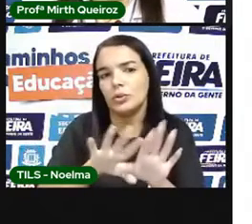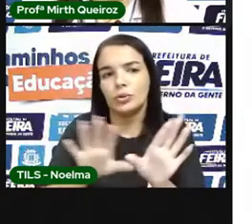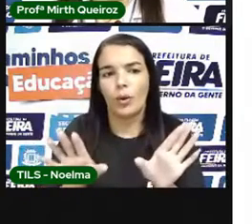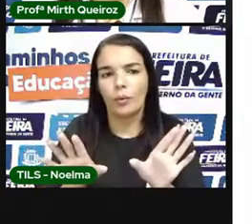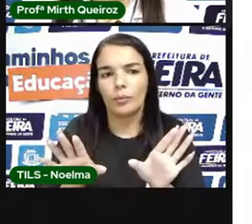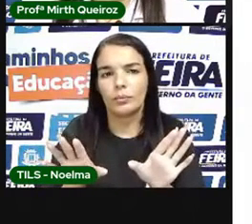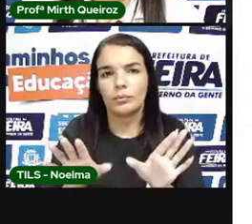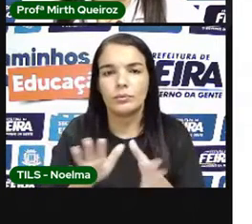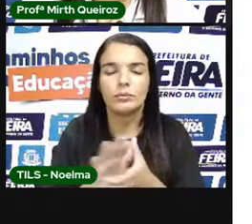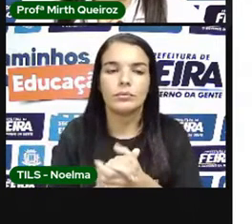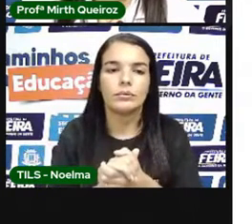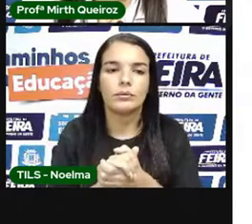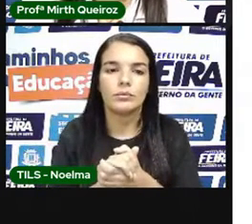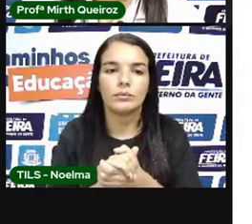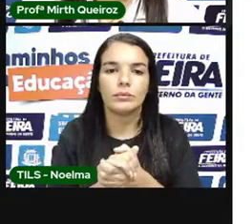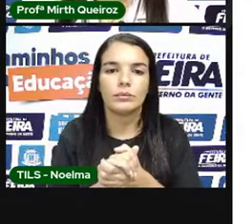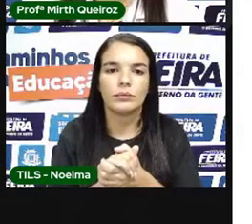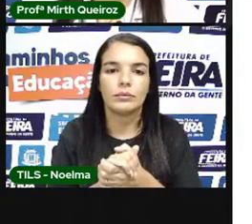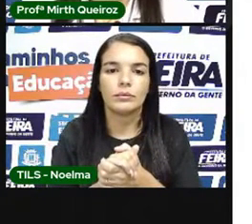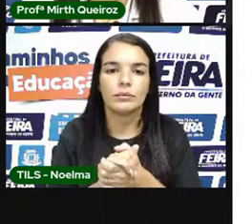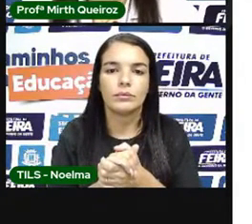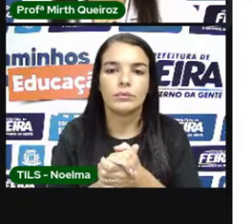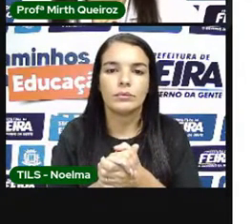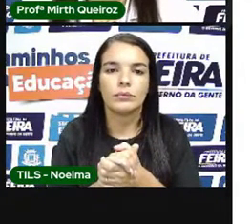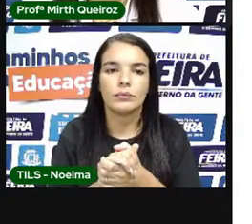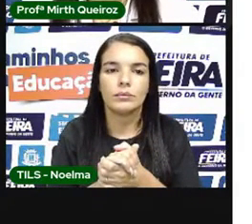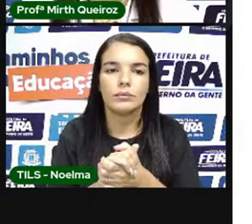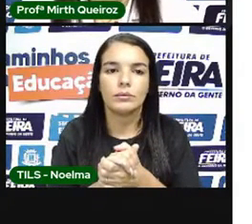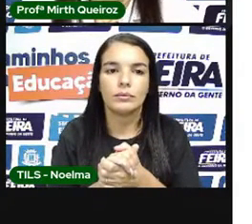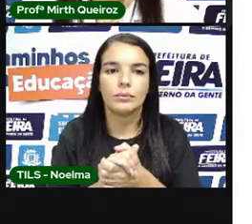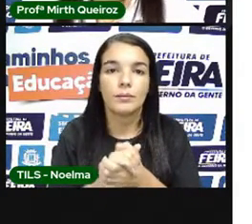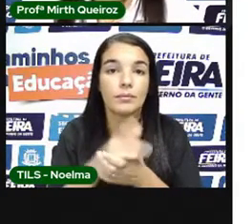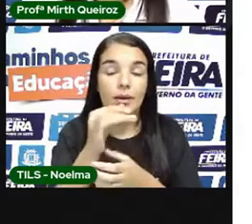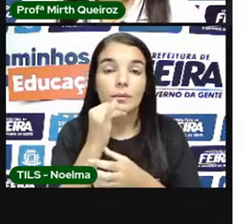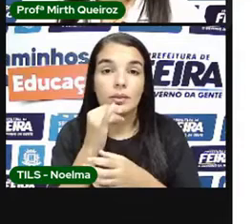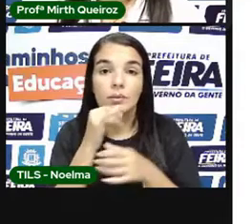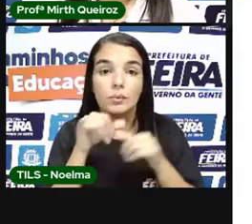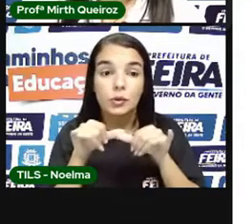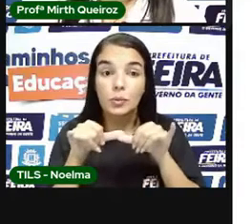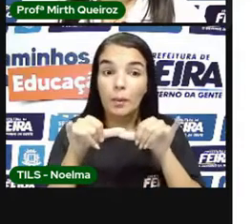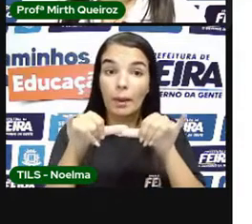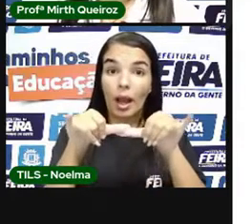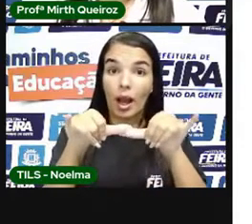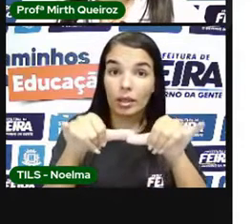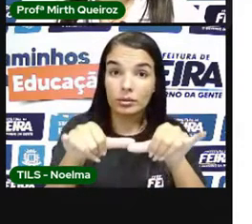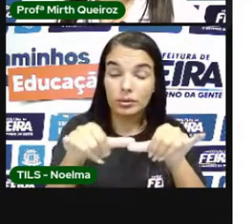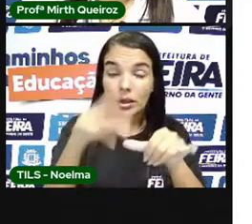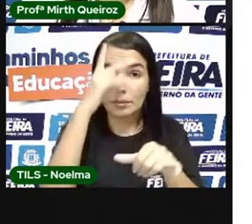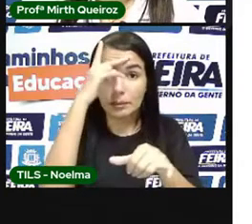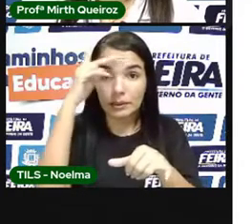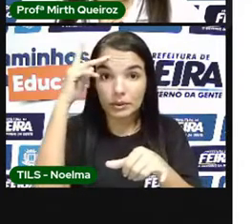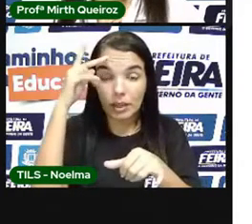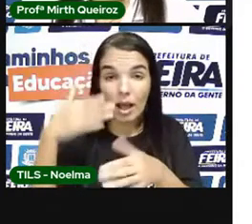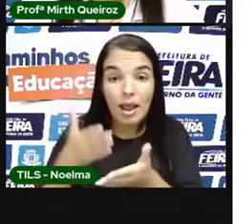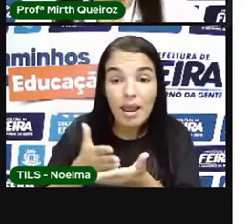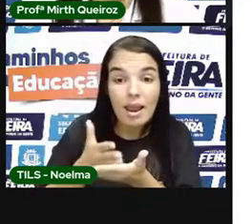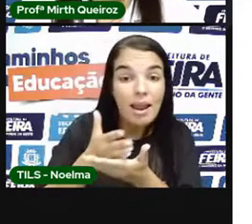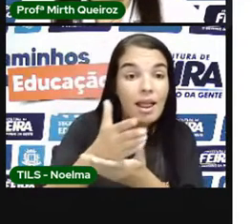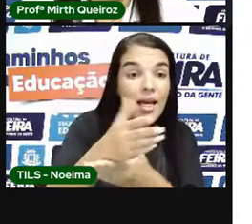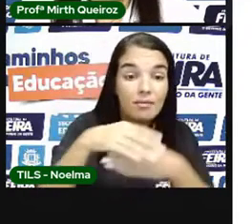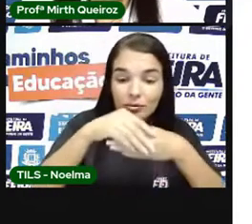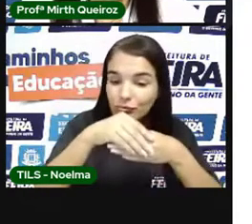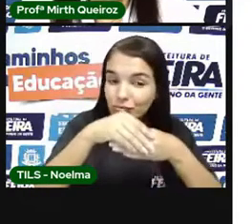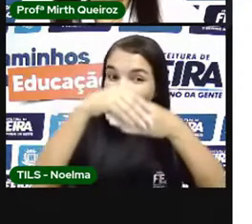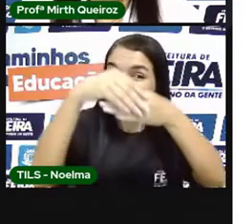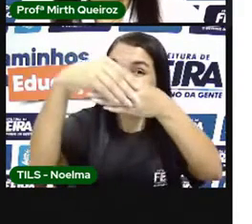Uma coisa Que eu acho Interessante Nos supermercados Por exemplo Os atacadões Quando uma pessoa Ela leva A sua sacola Ou